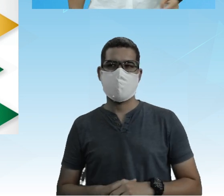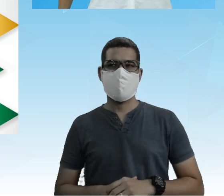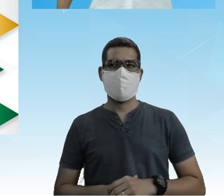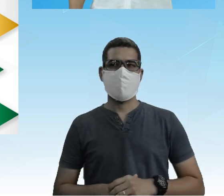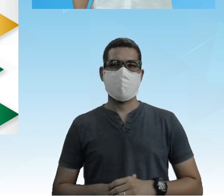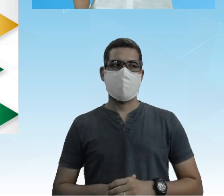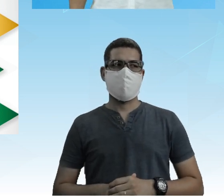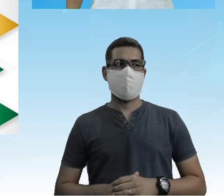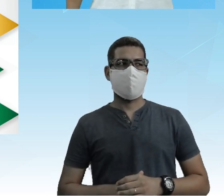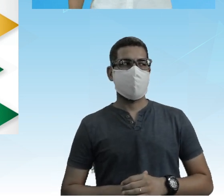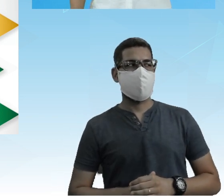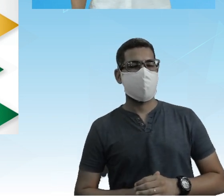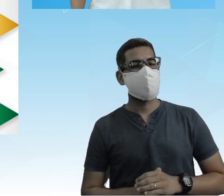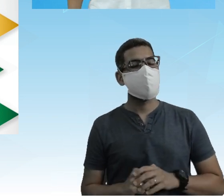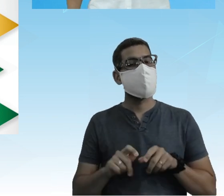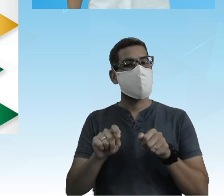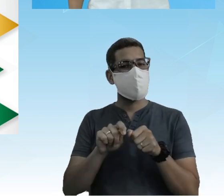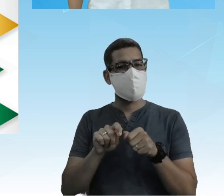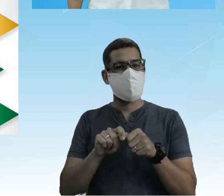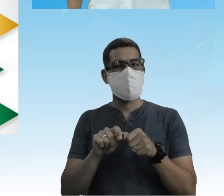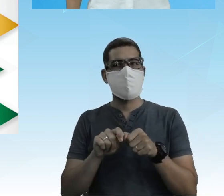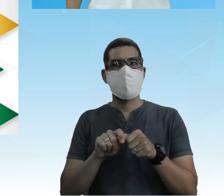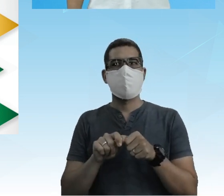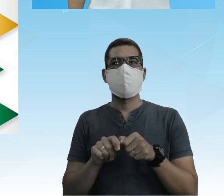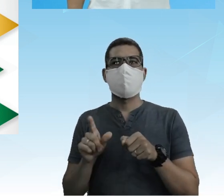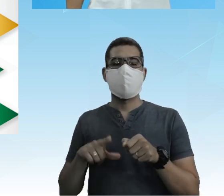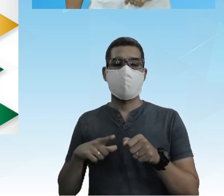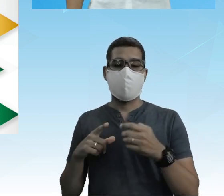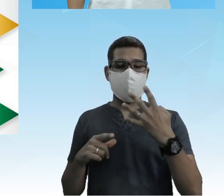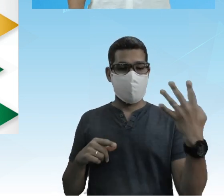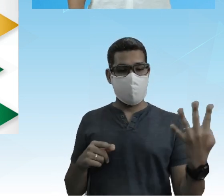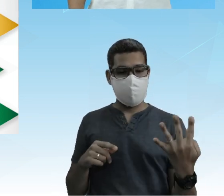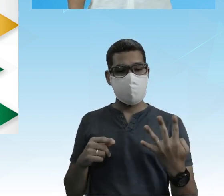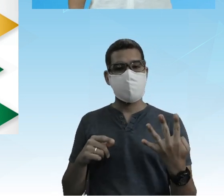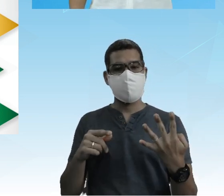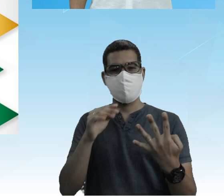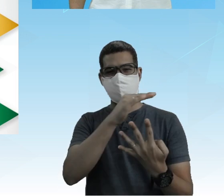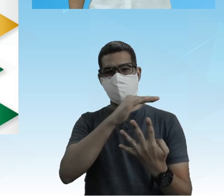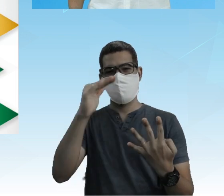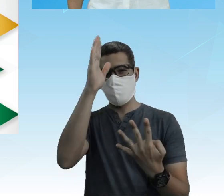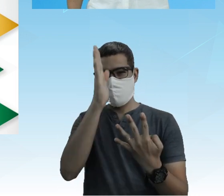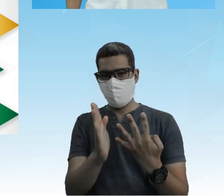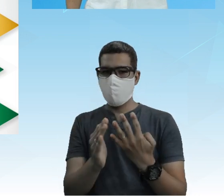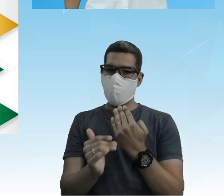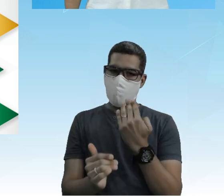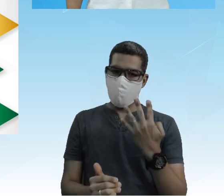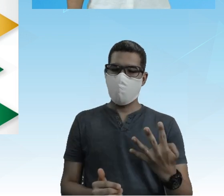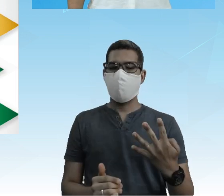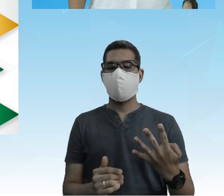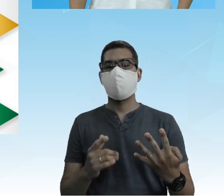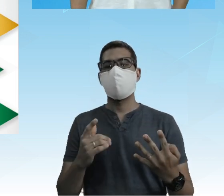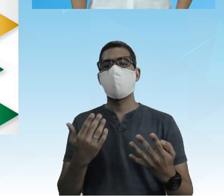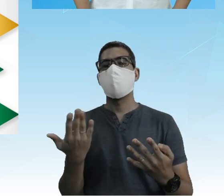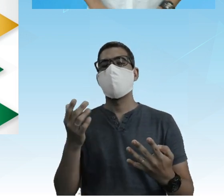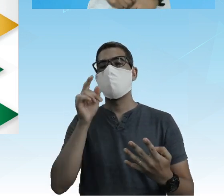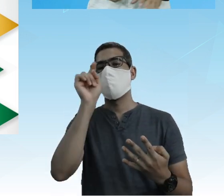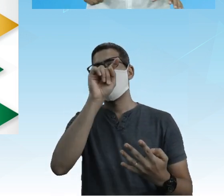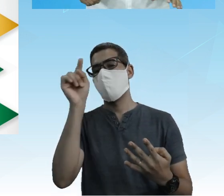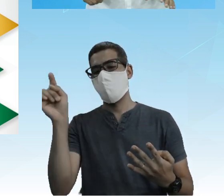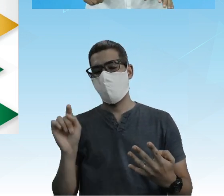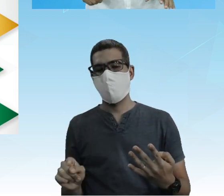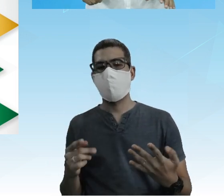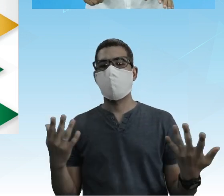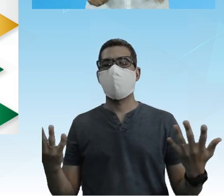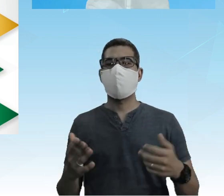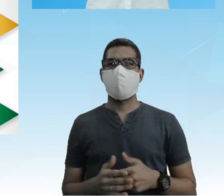tá? Construídos Construídos no quarto quadrante Quais são as outras coordenadas Do vértice desse quadrado? Tá